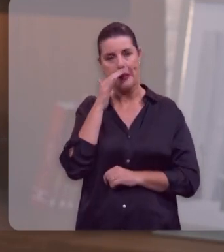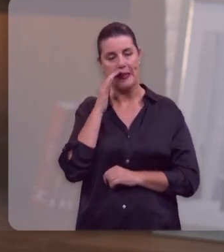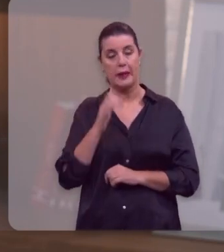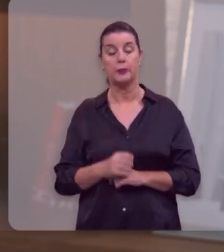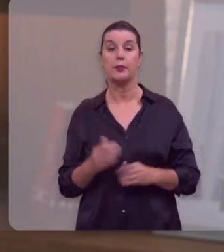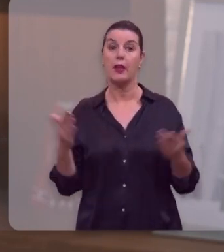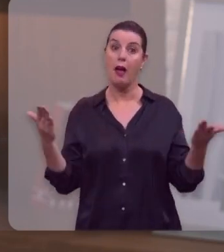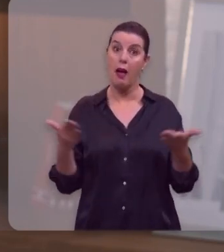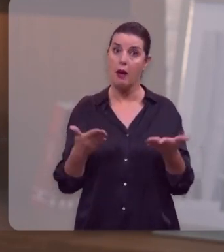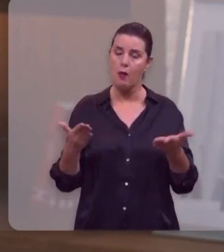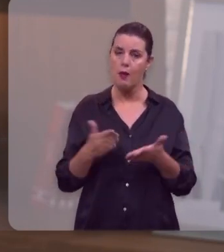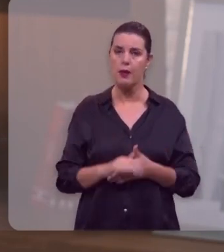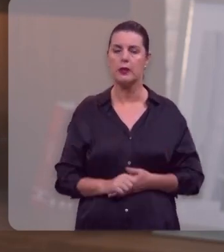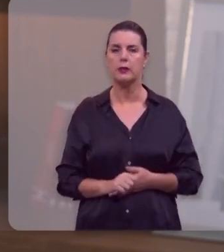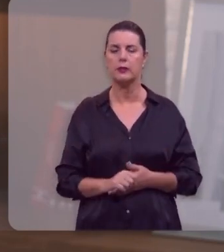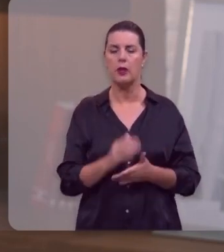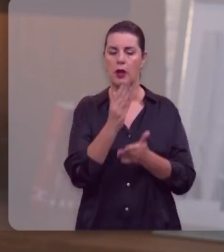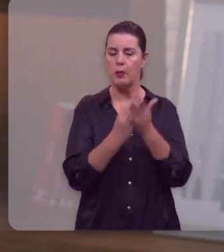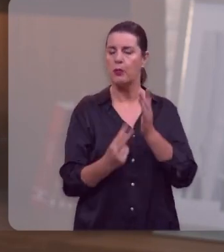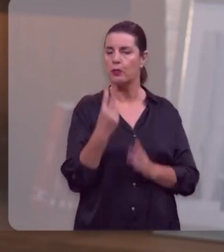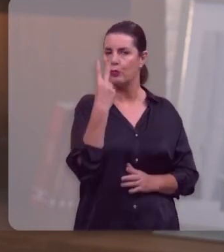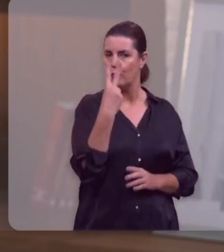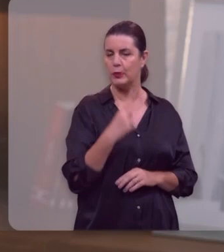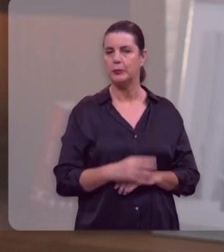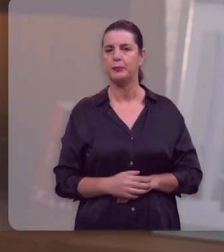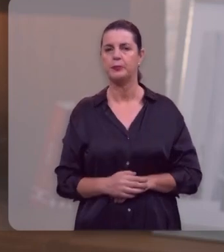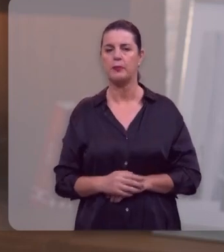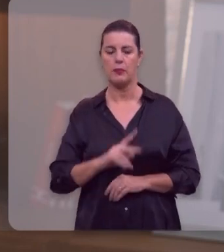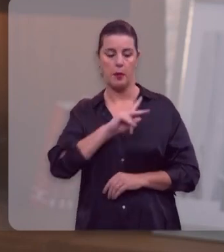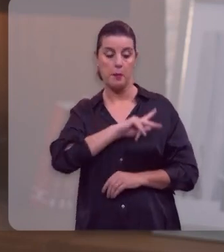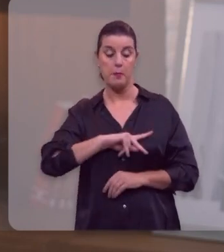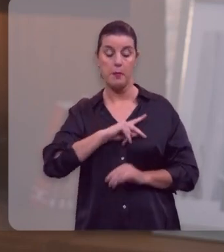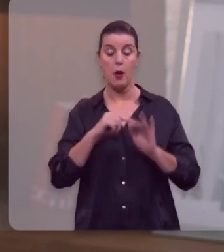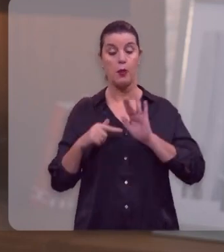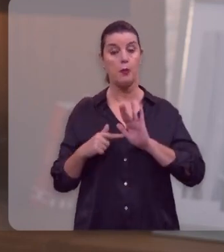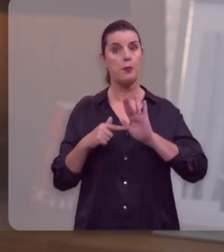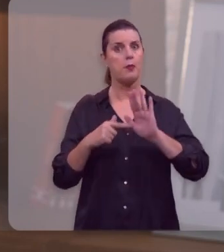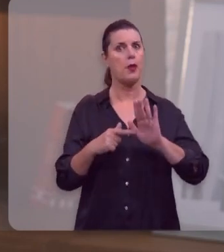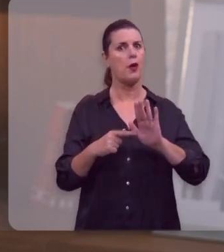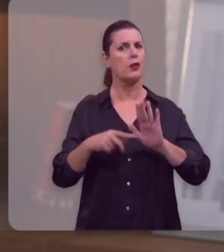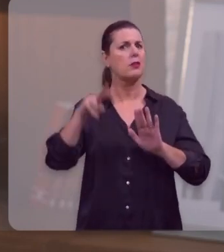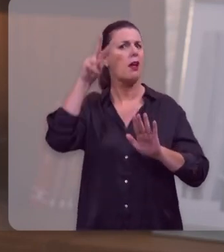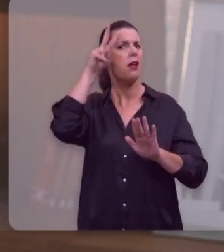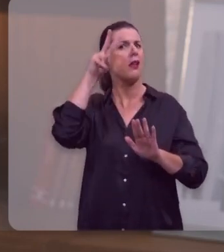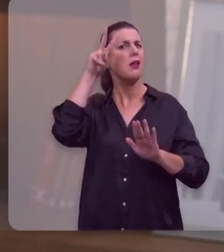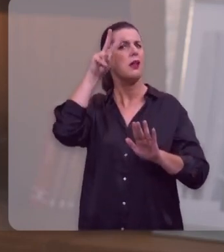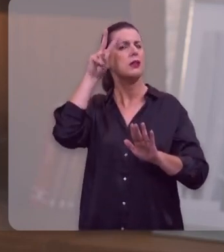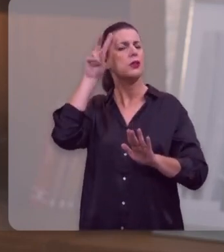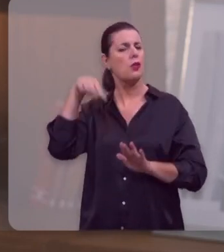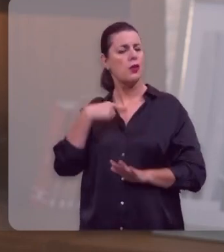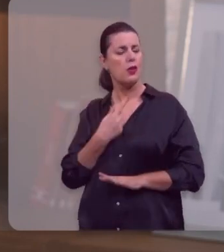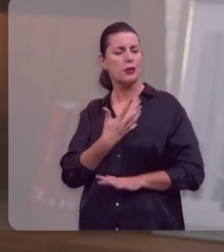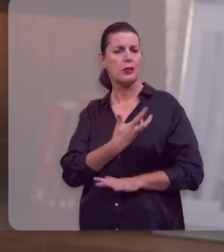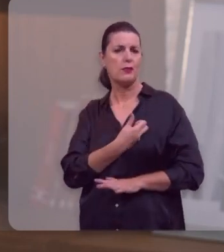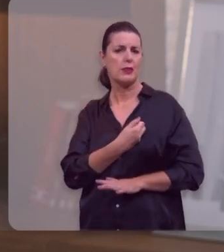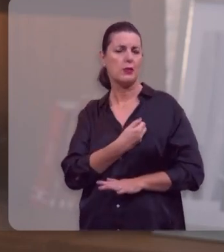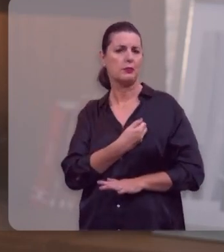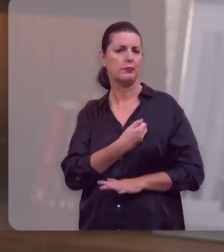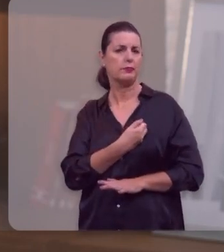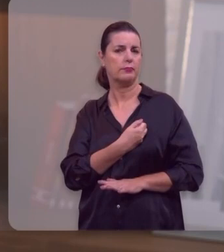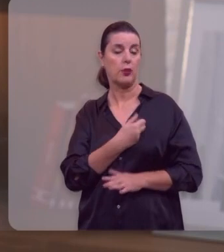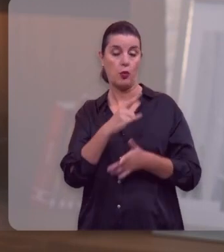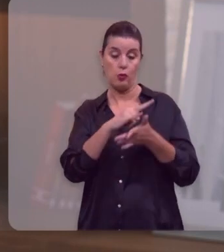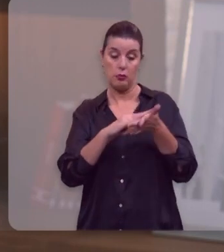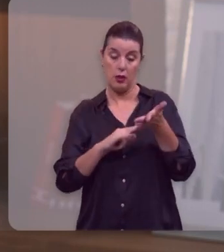Agora, no capítulo 2, o apóstolo Paulo vai mostrar o aspecto histórico da nossa salvação. E no